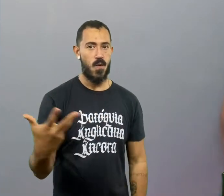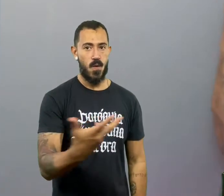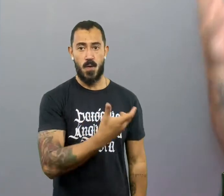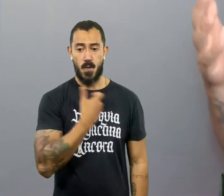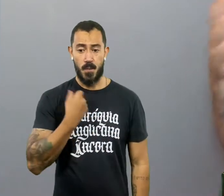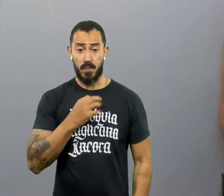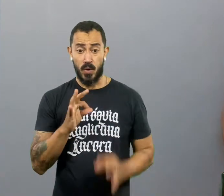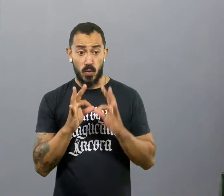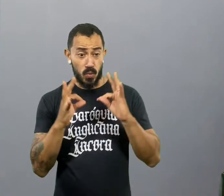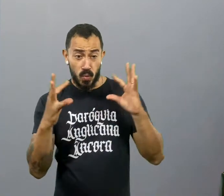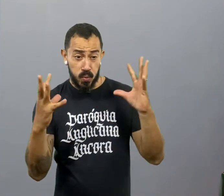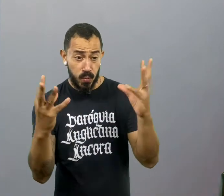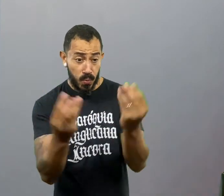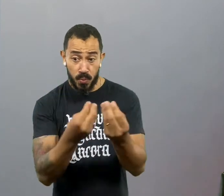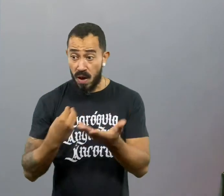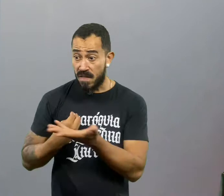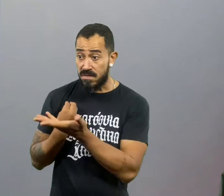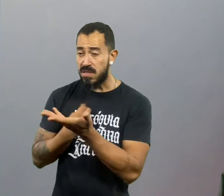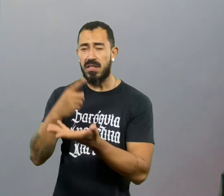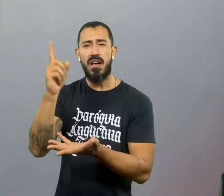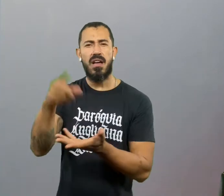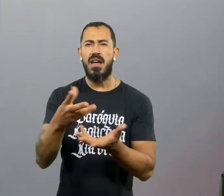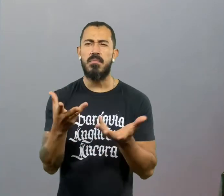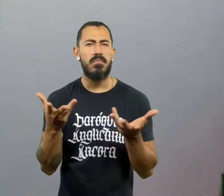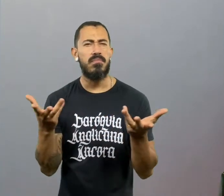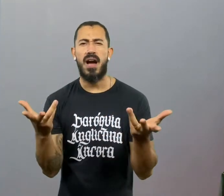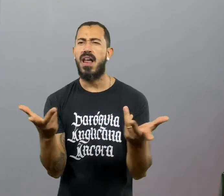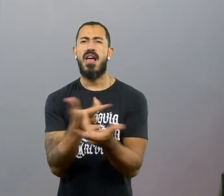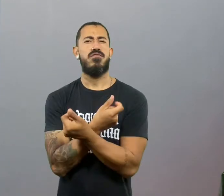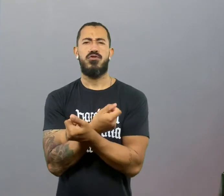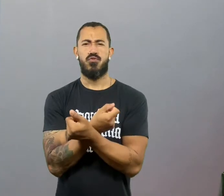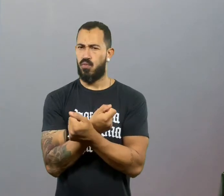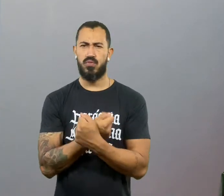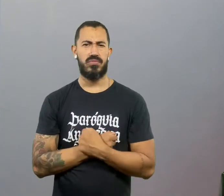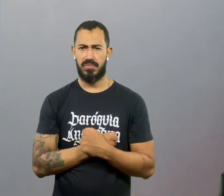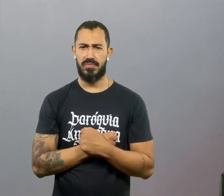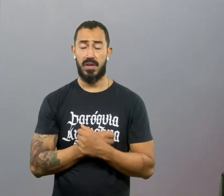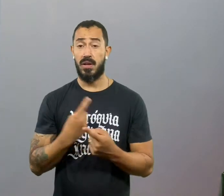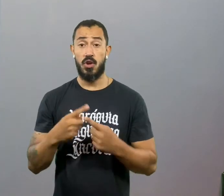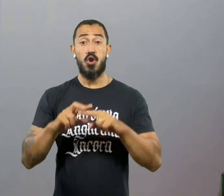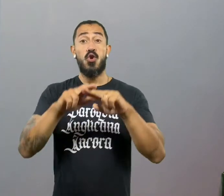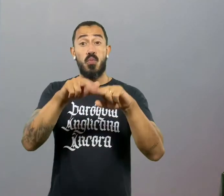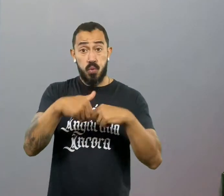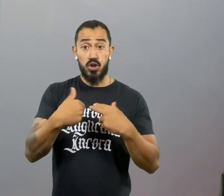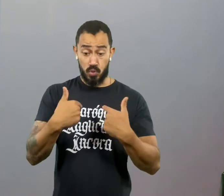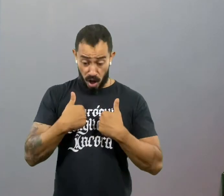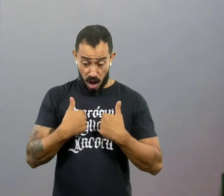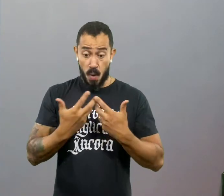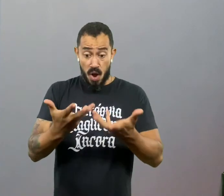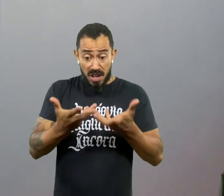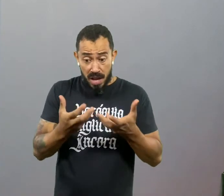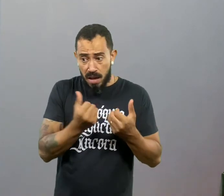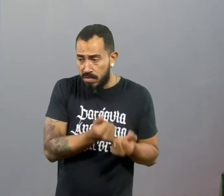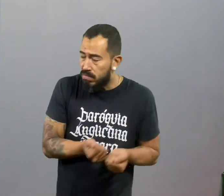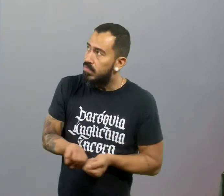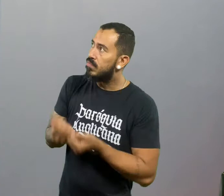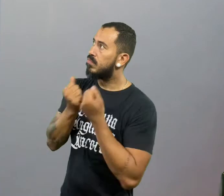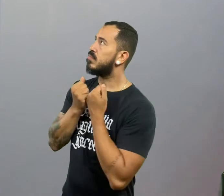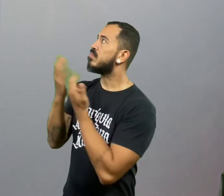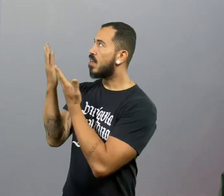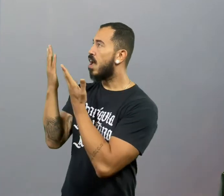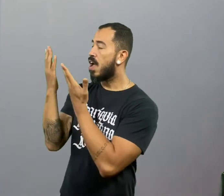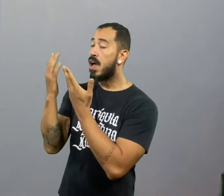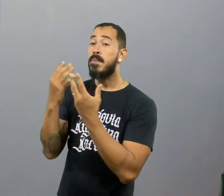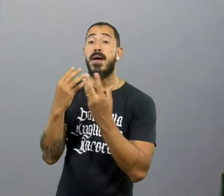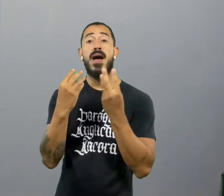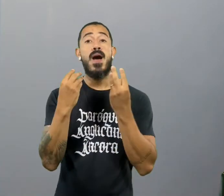Tudo que existe é sociedade depois de Deus maravilhoso. Ou seja, eu quero me dedicar a essa adoção no qual eu recebi. Agora, existem formas de viver